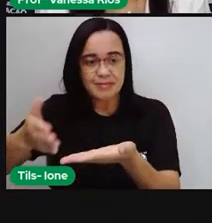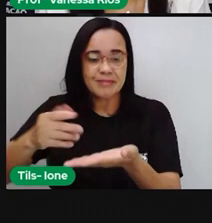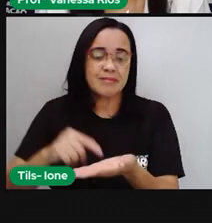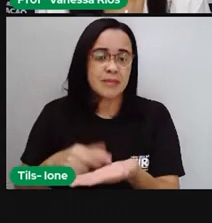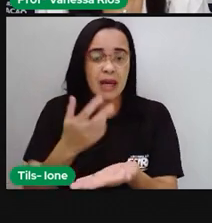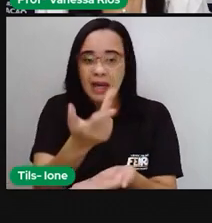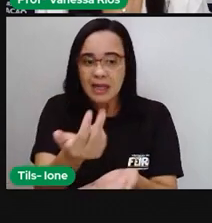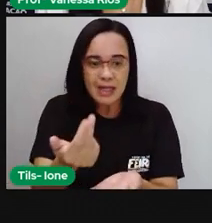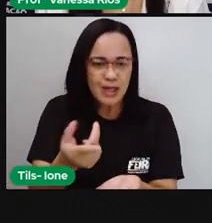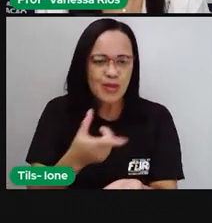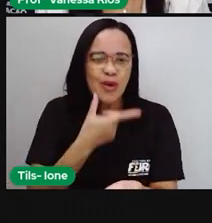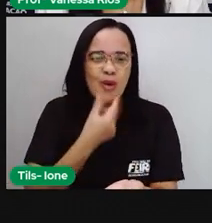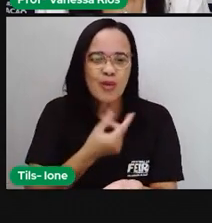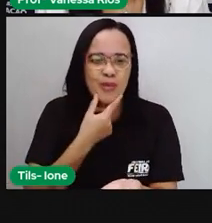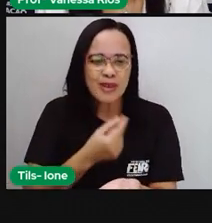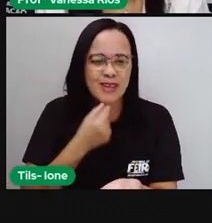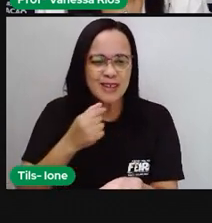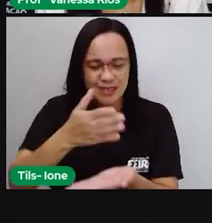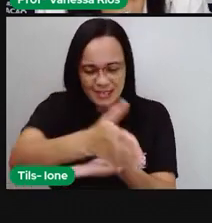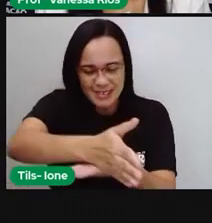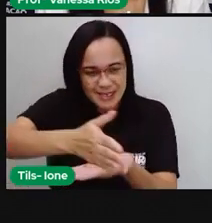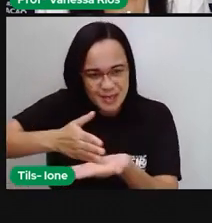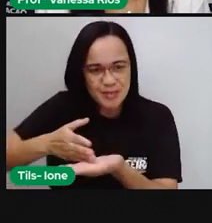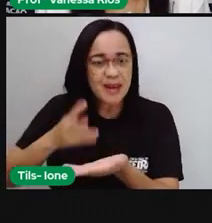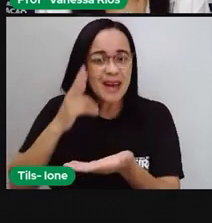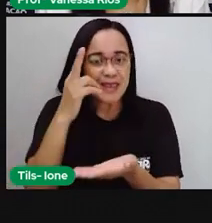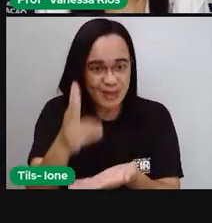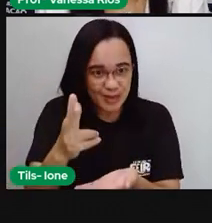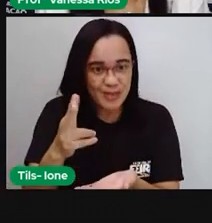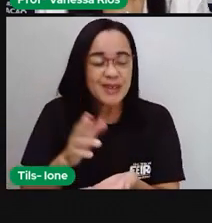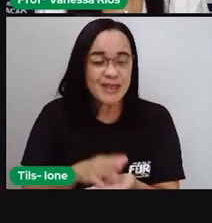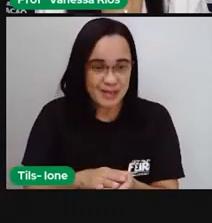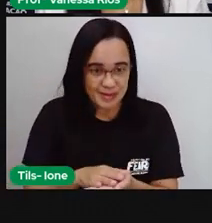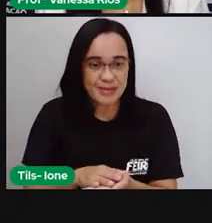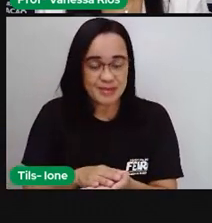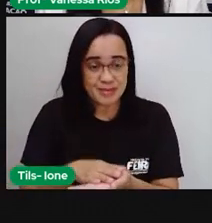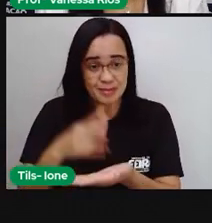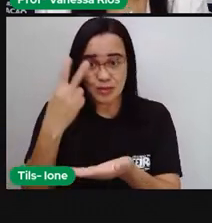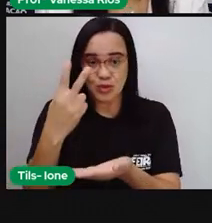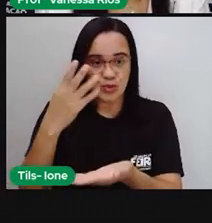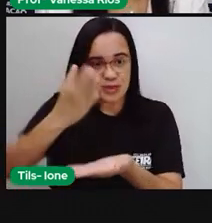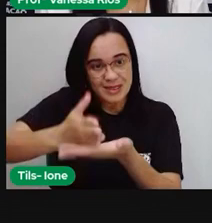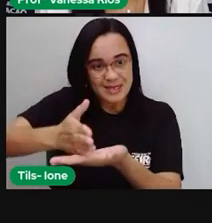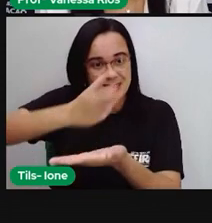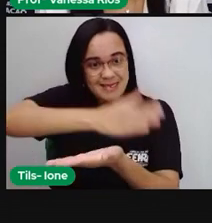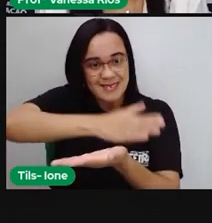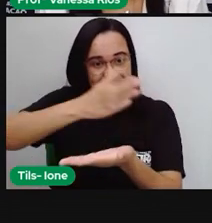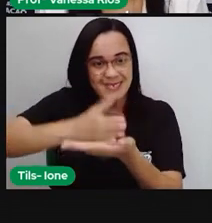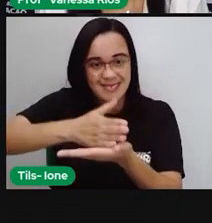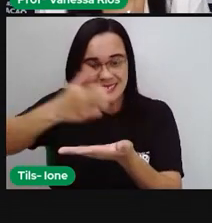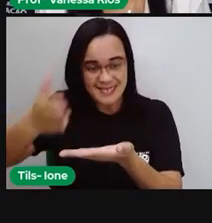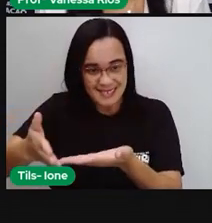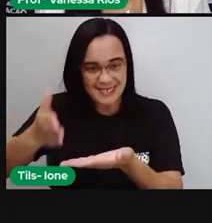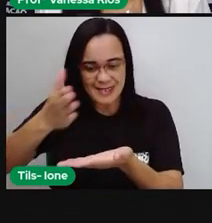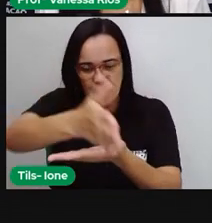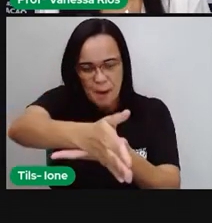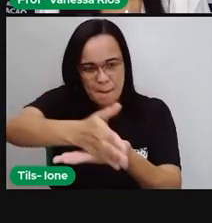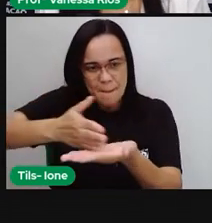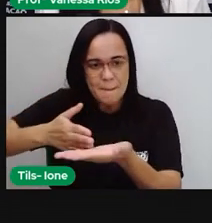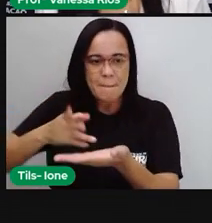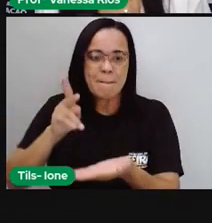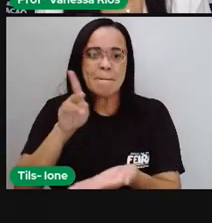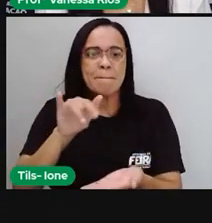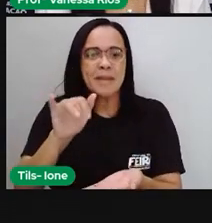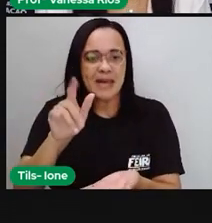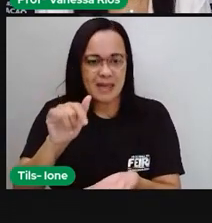gente também percebeu a simetria acontecendo, né? Conseguimos dividir em duas partes, por isso que fala simetria bilateral.